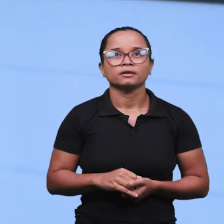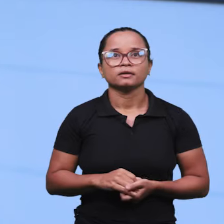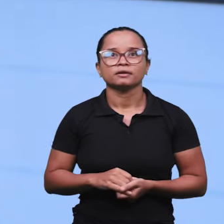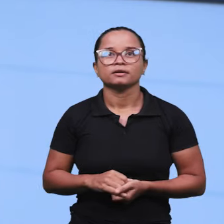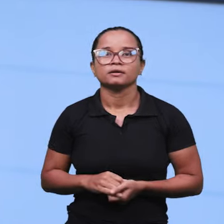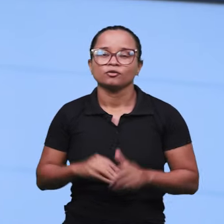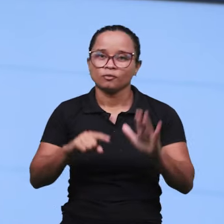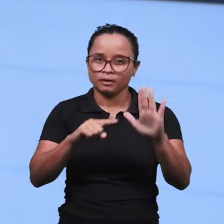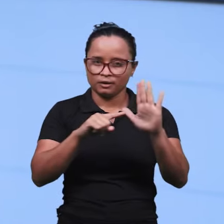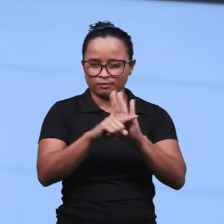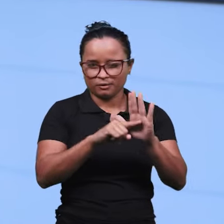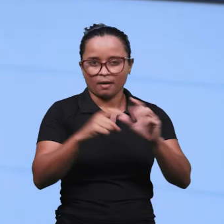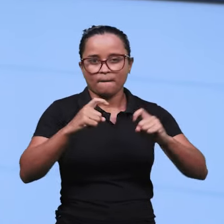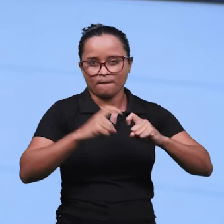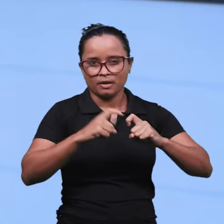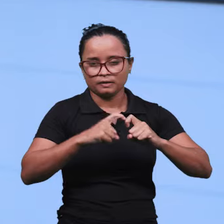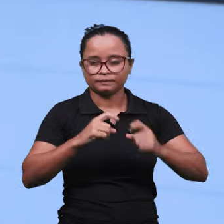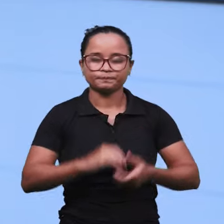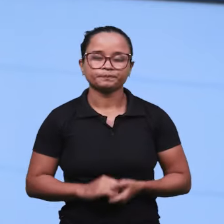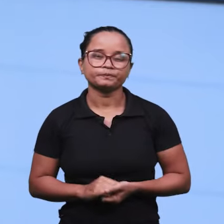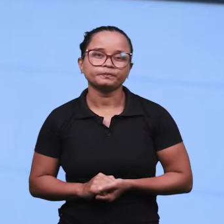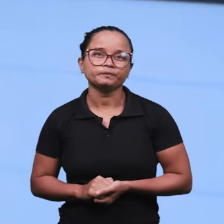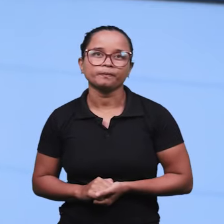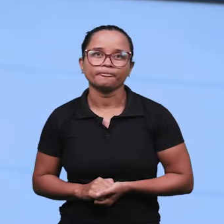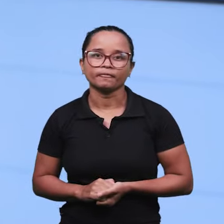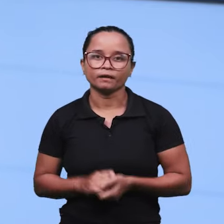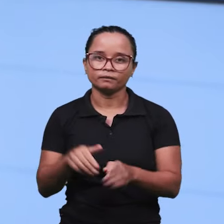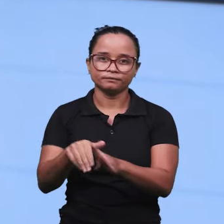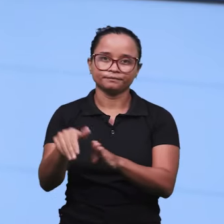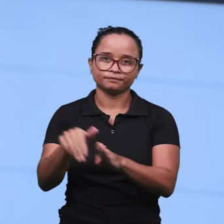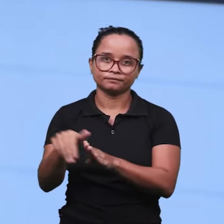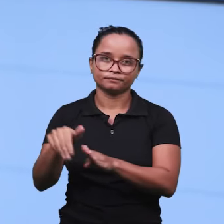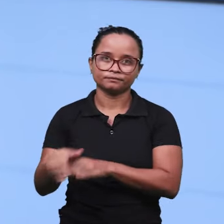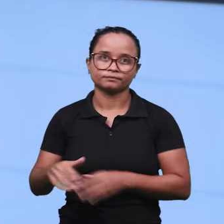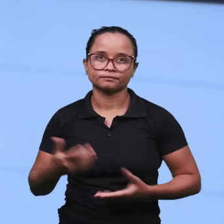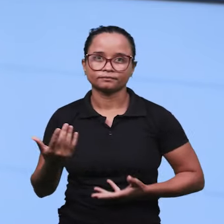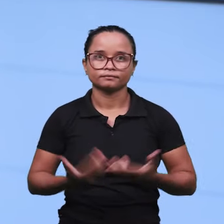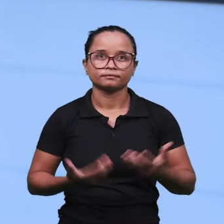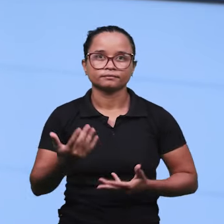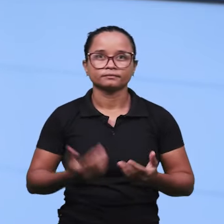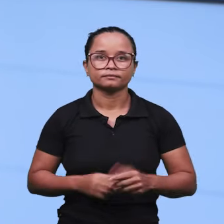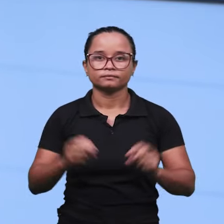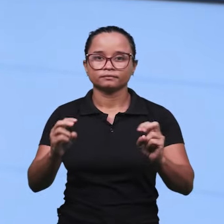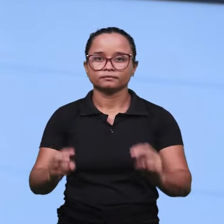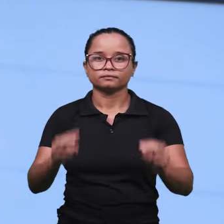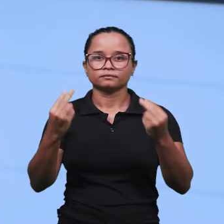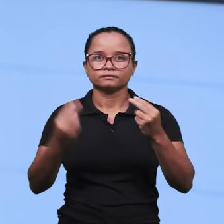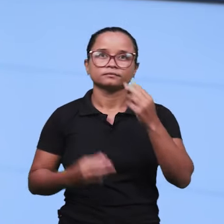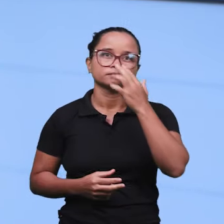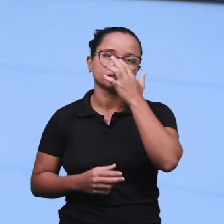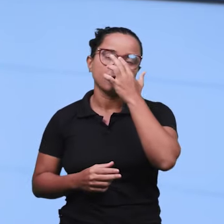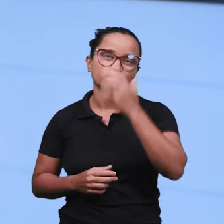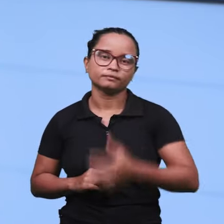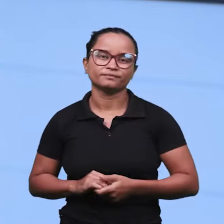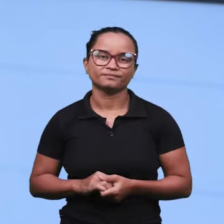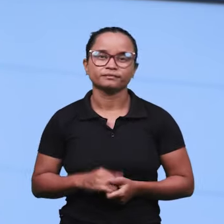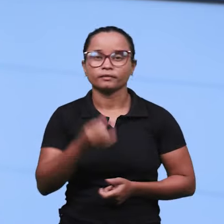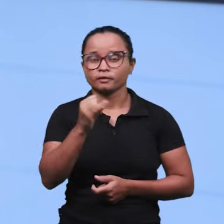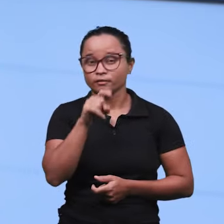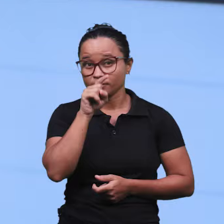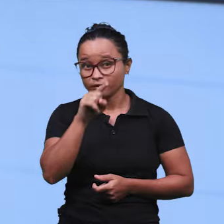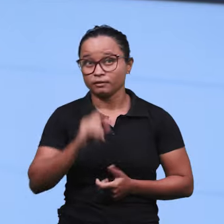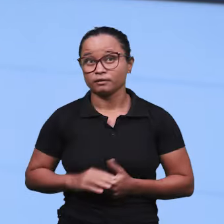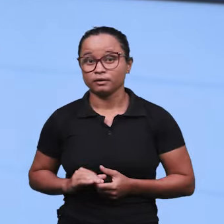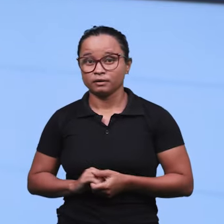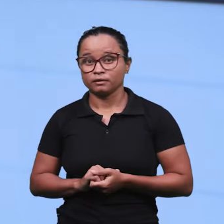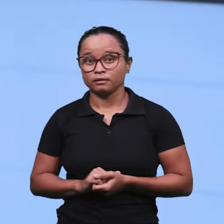aqui sobre a perícia, é bom orientar os irmãos que estão nos assistindo, que se você está